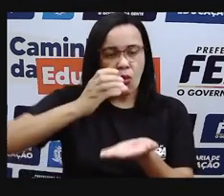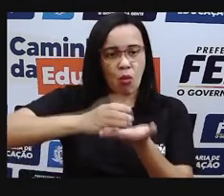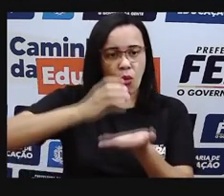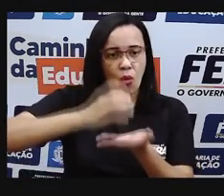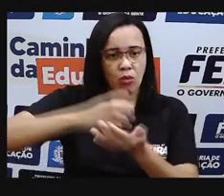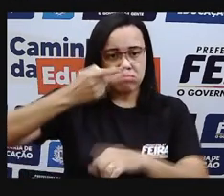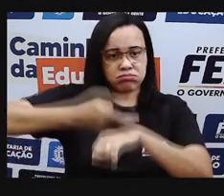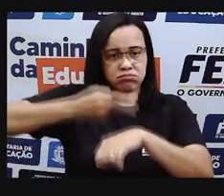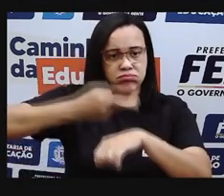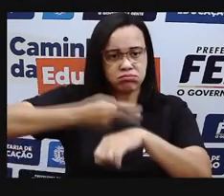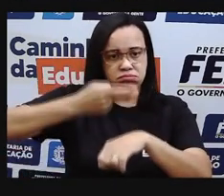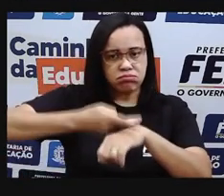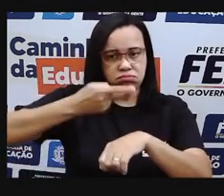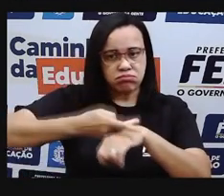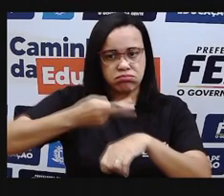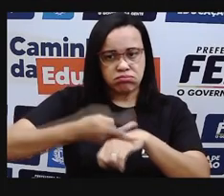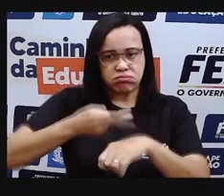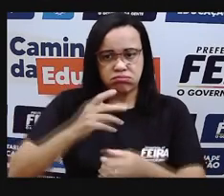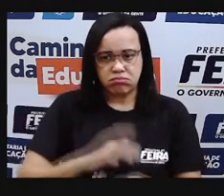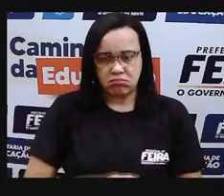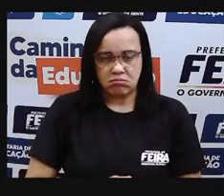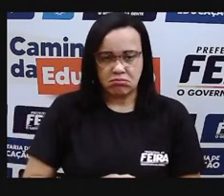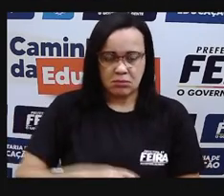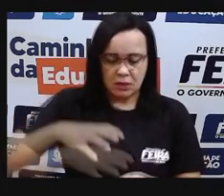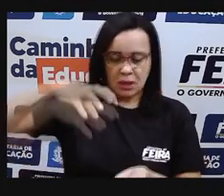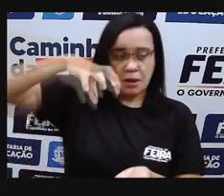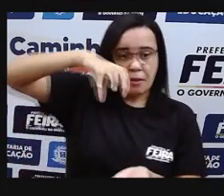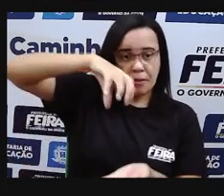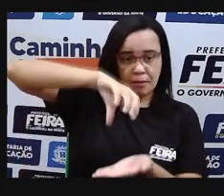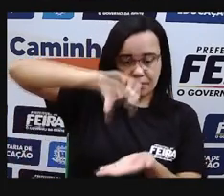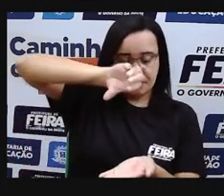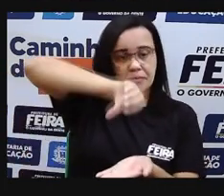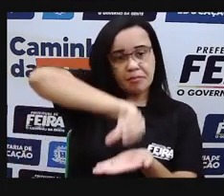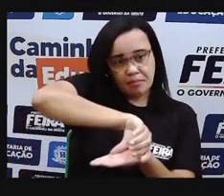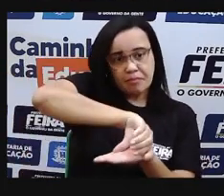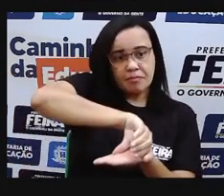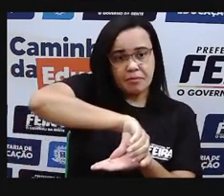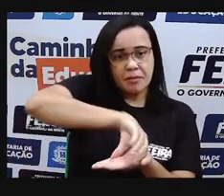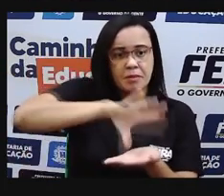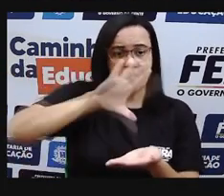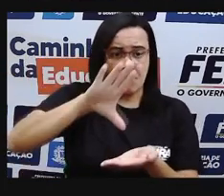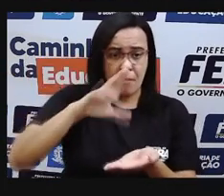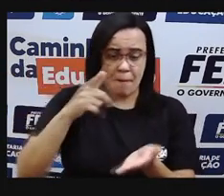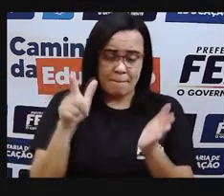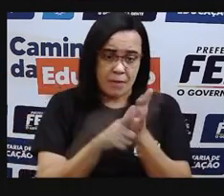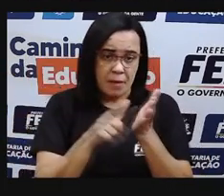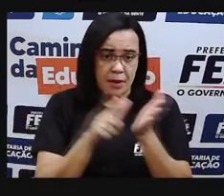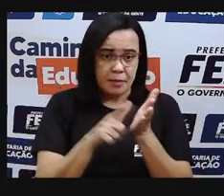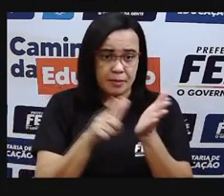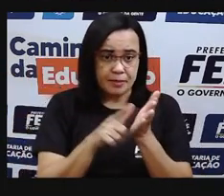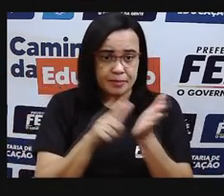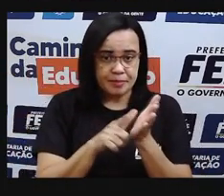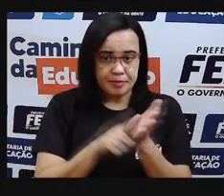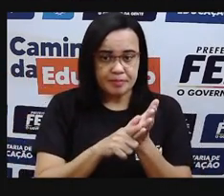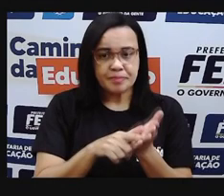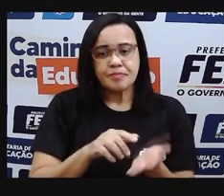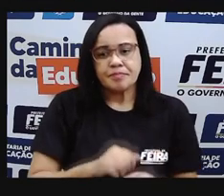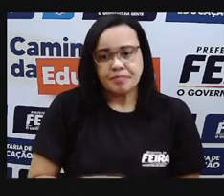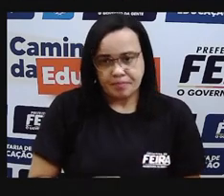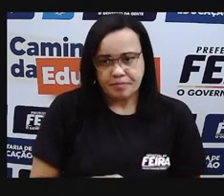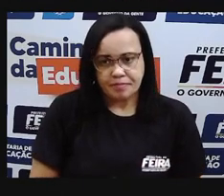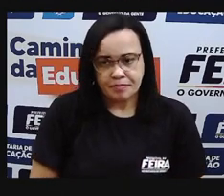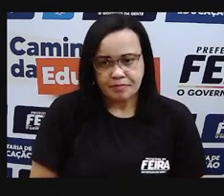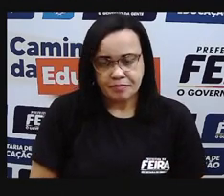Coloque, grude um papel, um pedacinho de papel, lá embaixo, lá